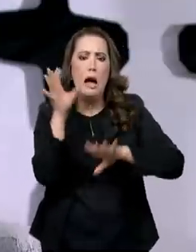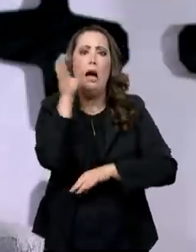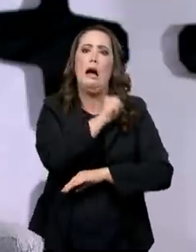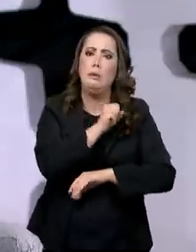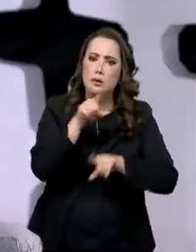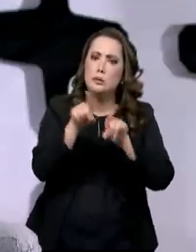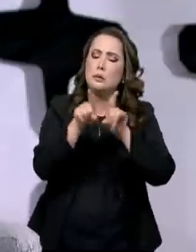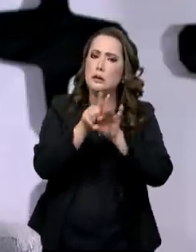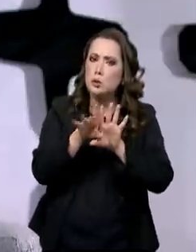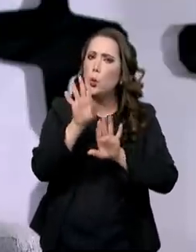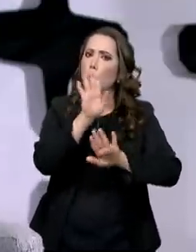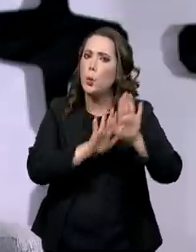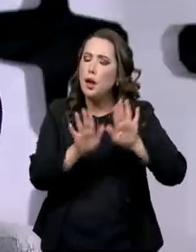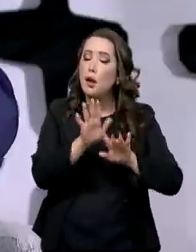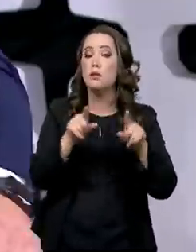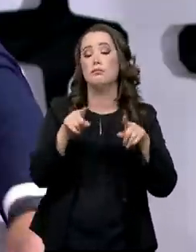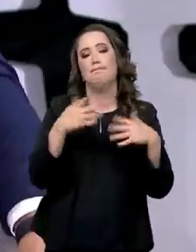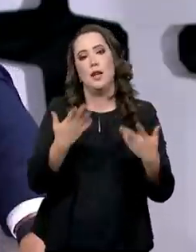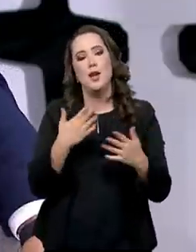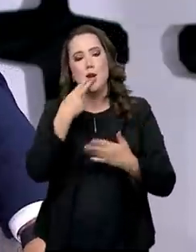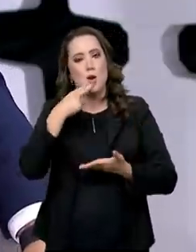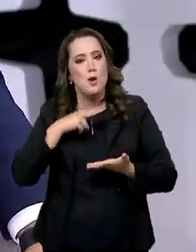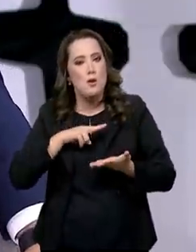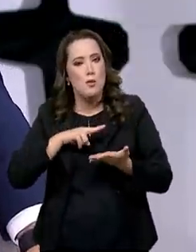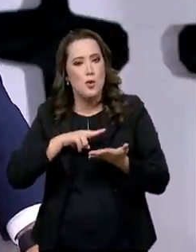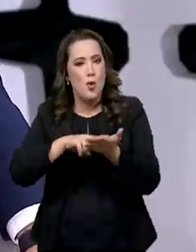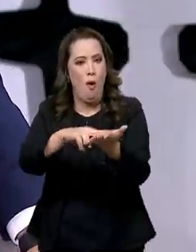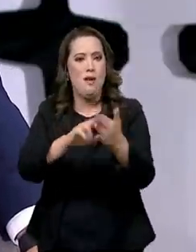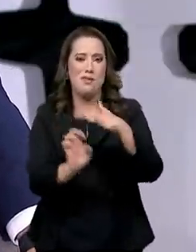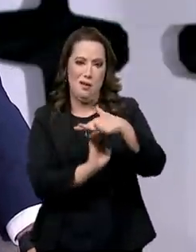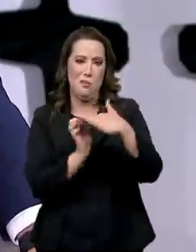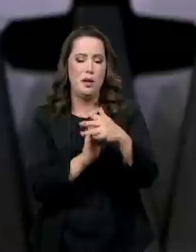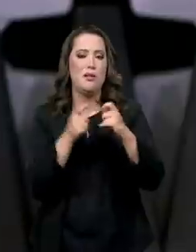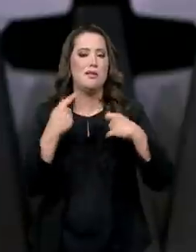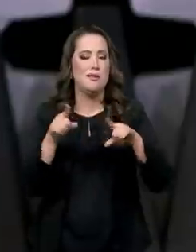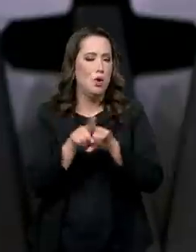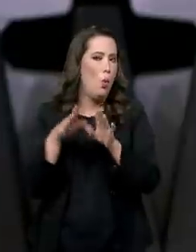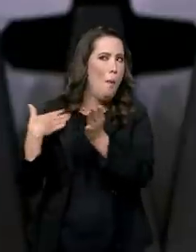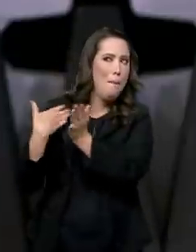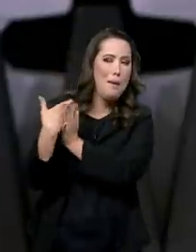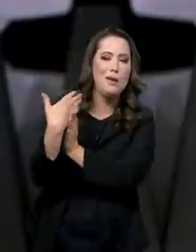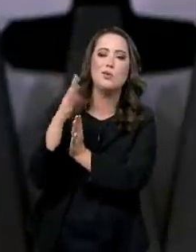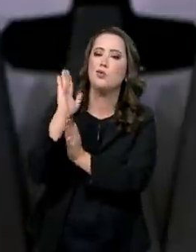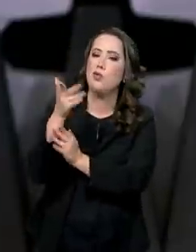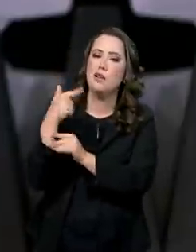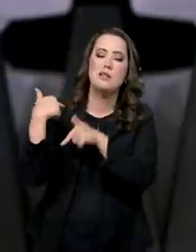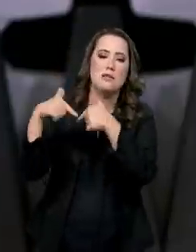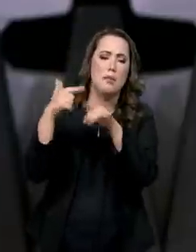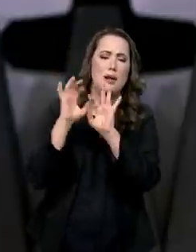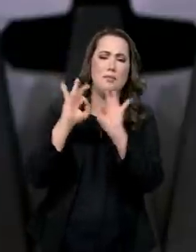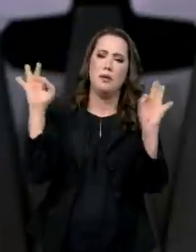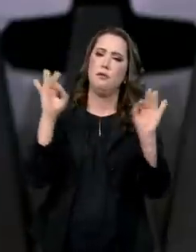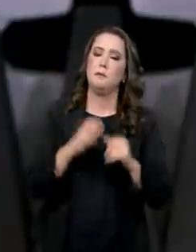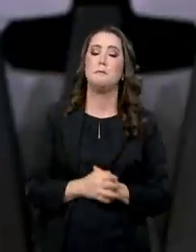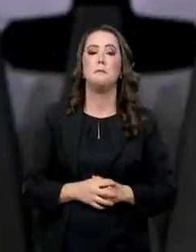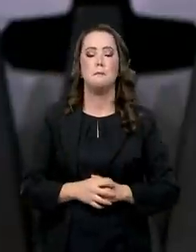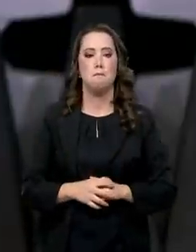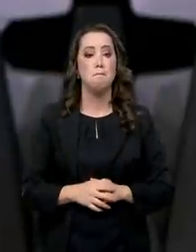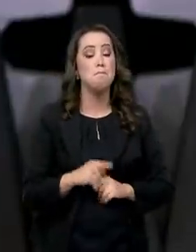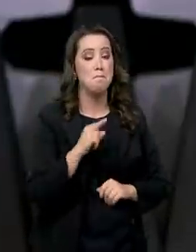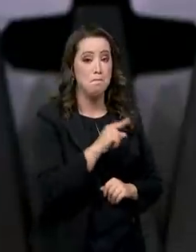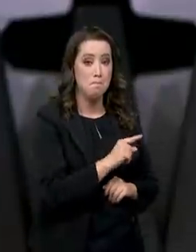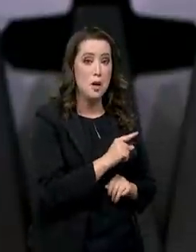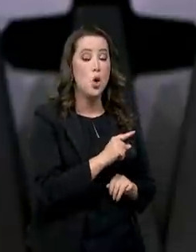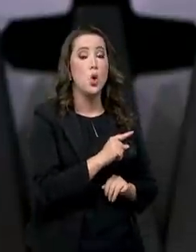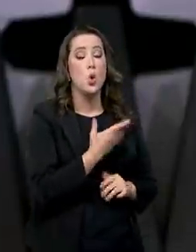sido um trabalho excelente com isso, desde o início da pandemia. O governo inaugurou mais estações de pesquisa no